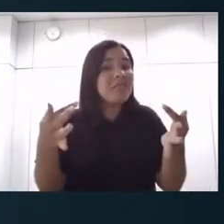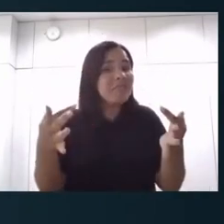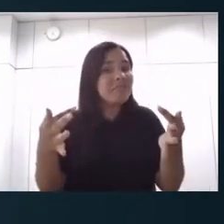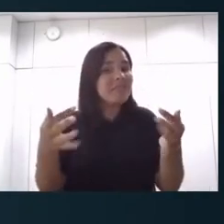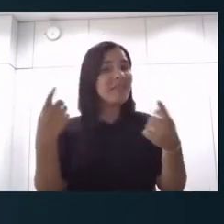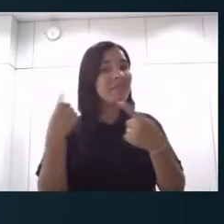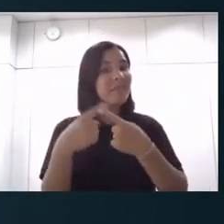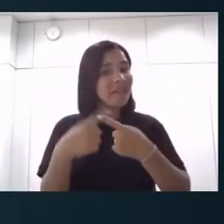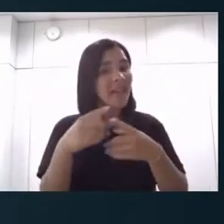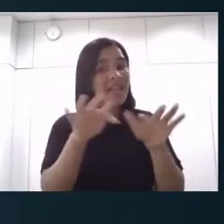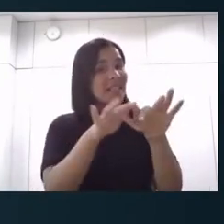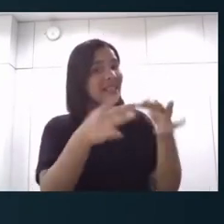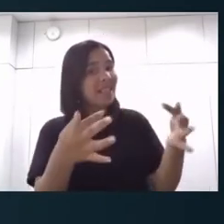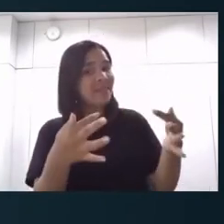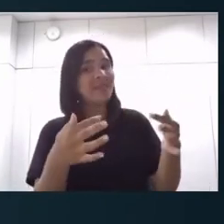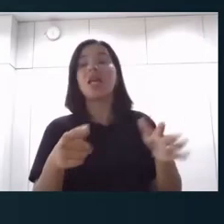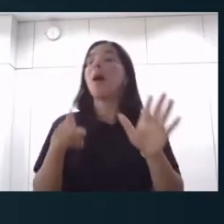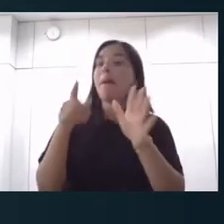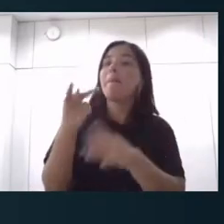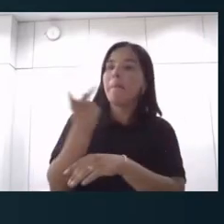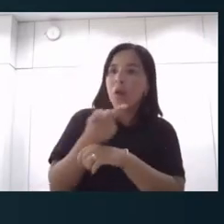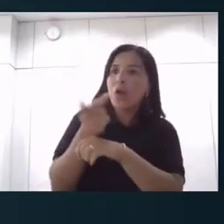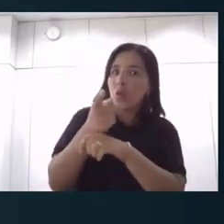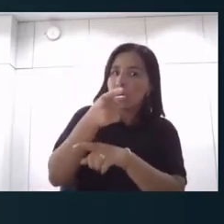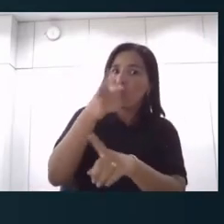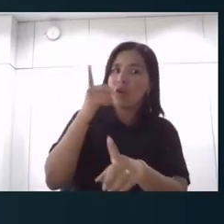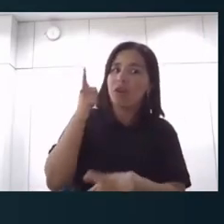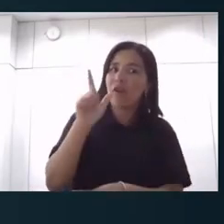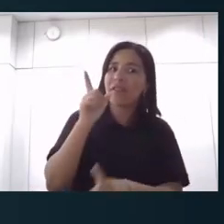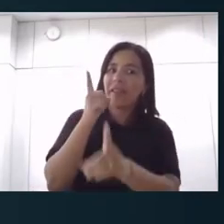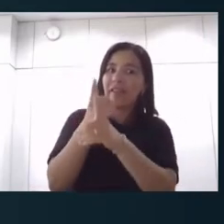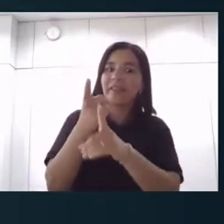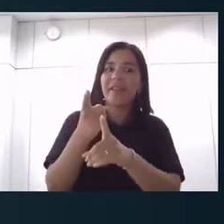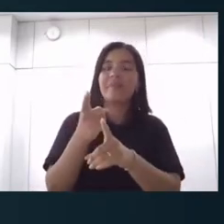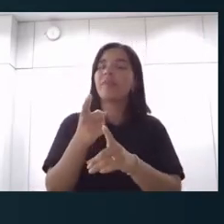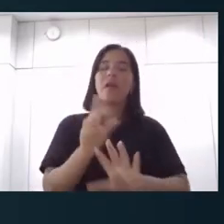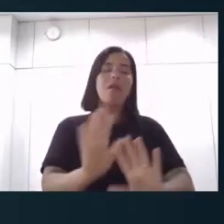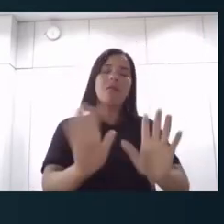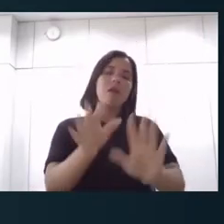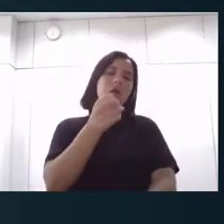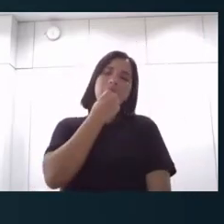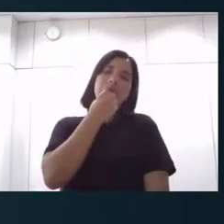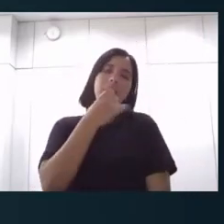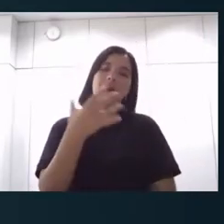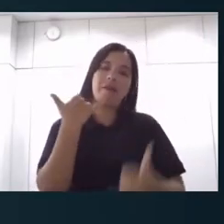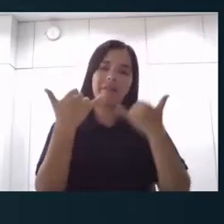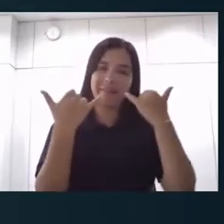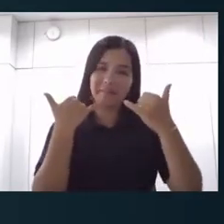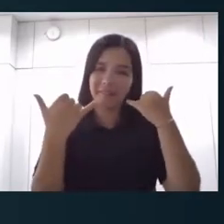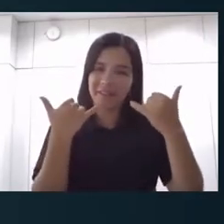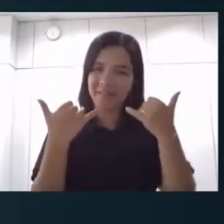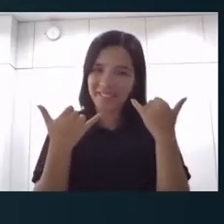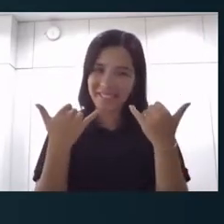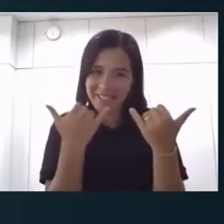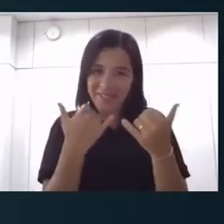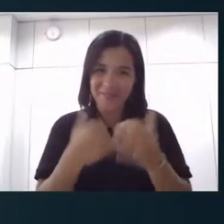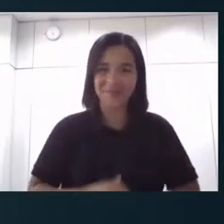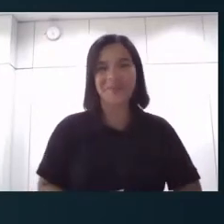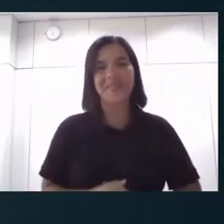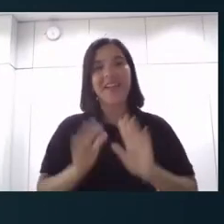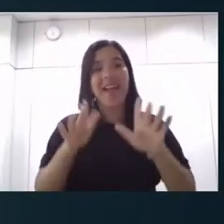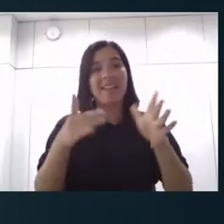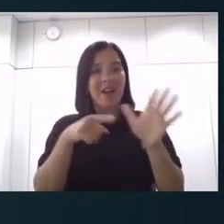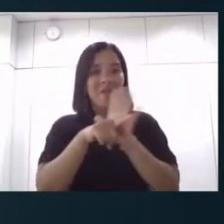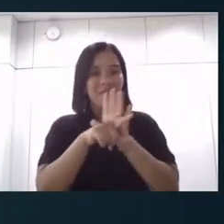simples, e não simples, está lá, procura lá que você servir para o cidadão, isso não é uma boa informação, né, se um pesquisador, e, assim, eu sou pesquisadora,